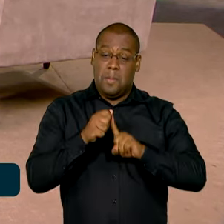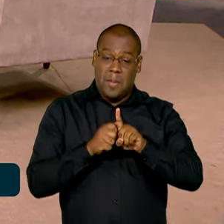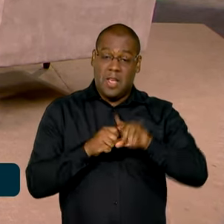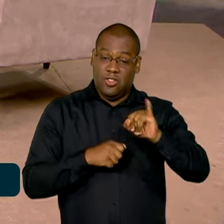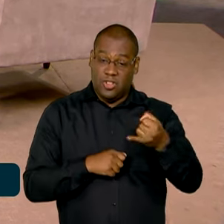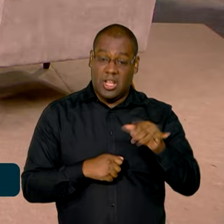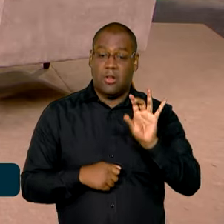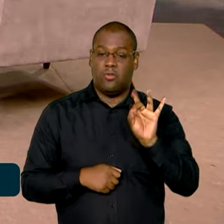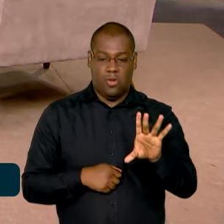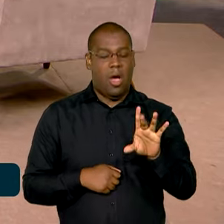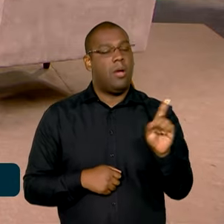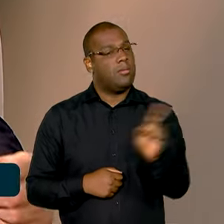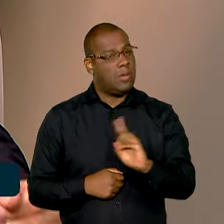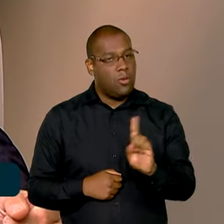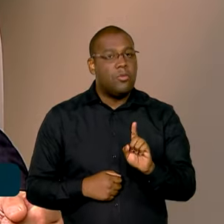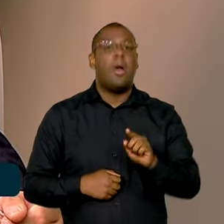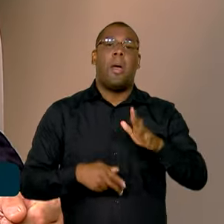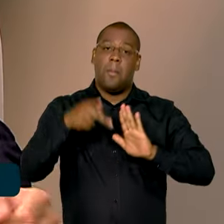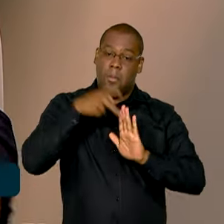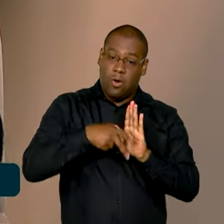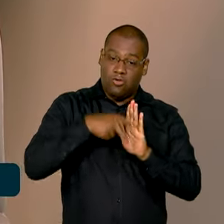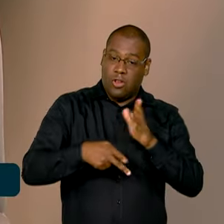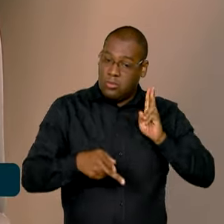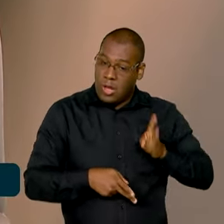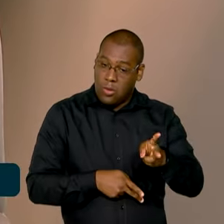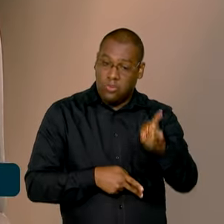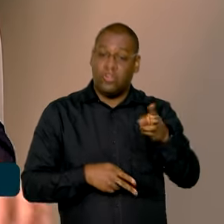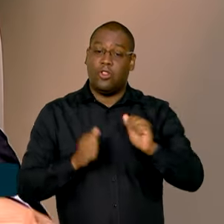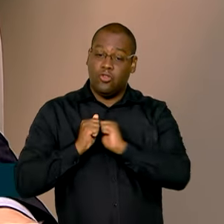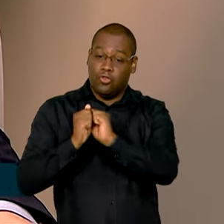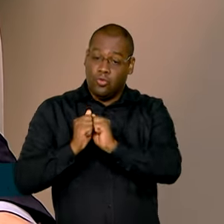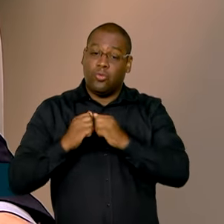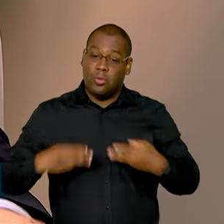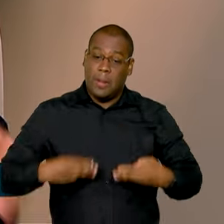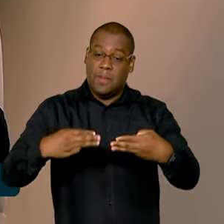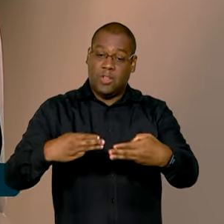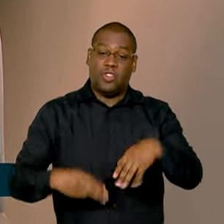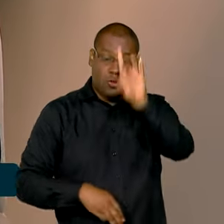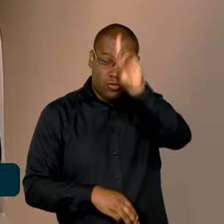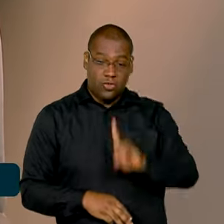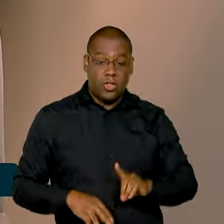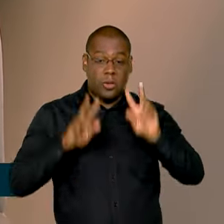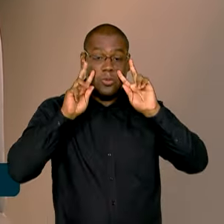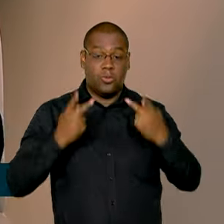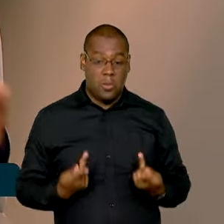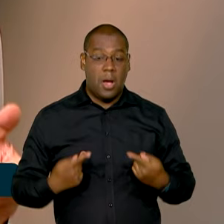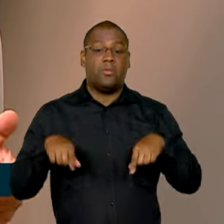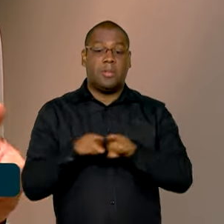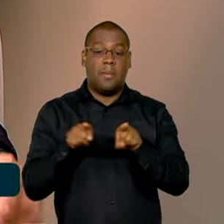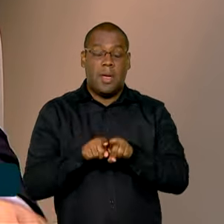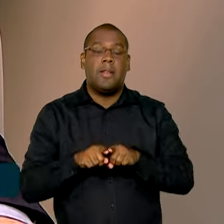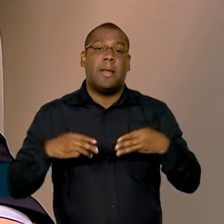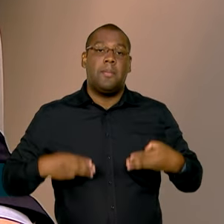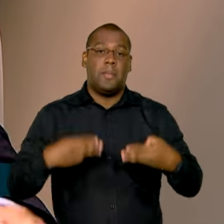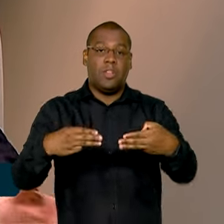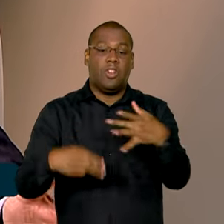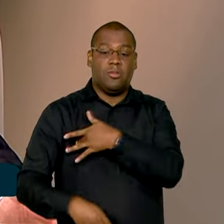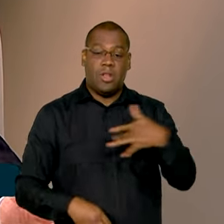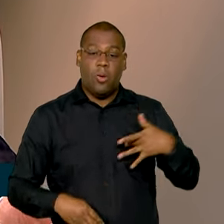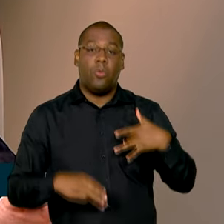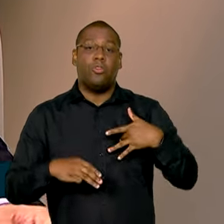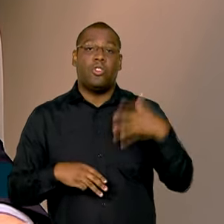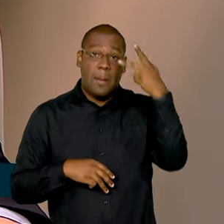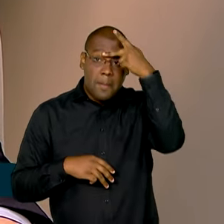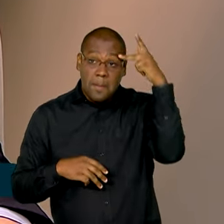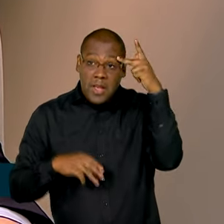fazer um programa de longa duração, com o Ministério dos Direitos Humanos, com o Ministério da Saúde, que a gente possa tratar efetivamente, acolher essas pessoas e